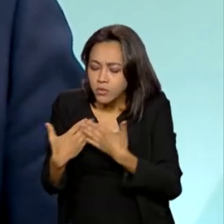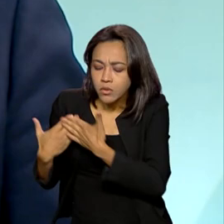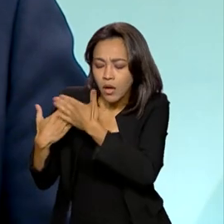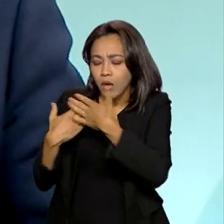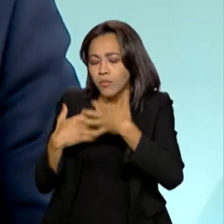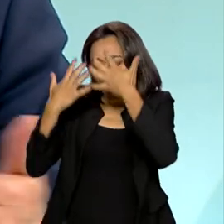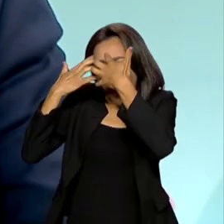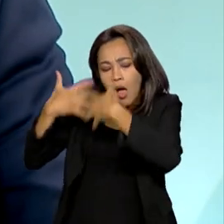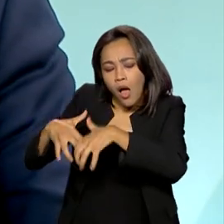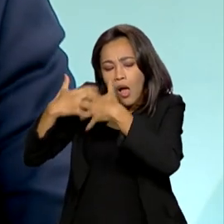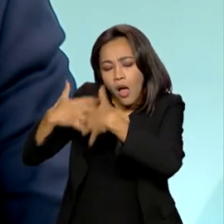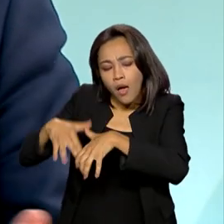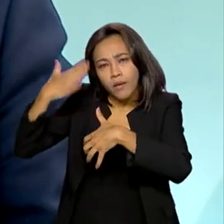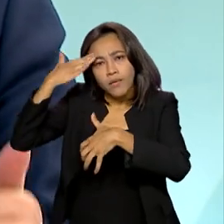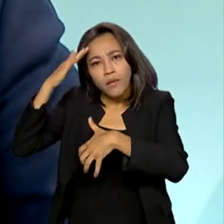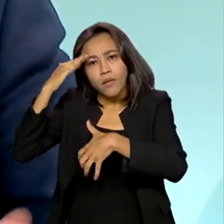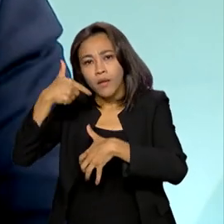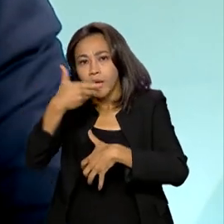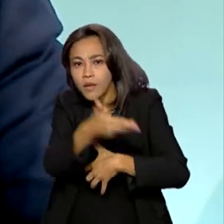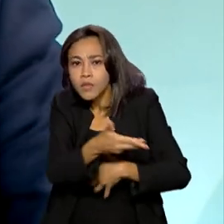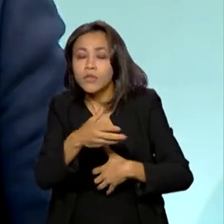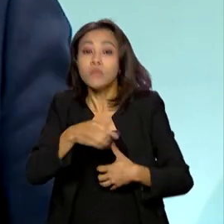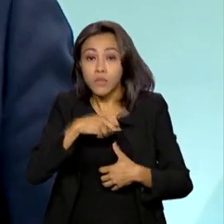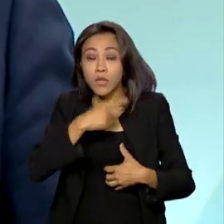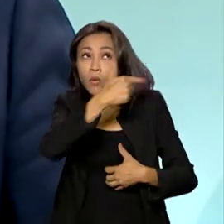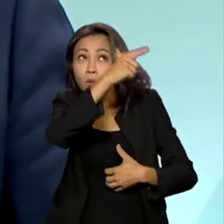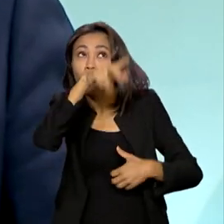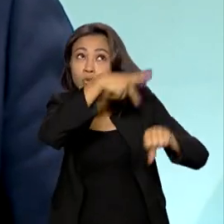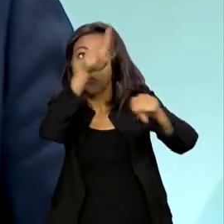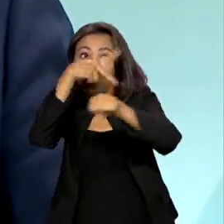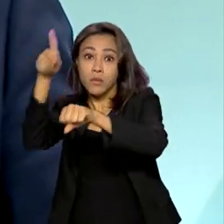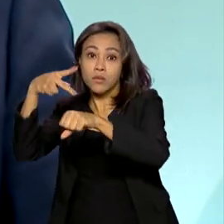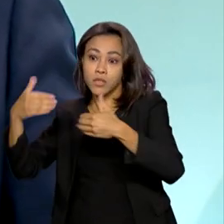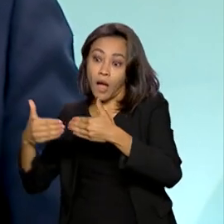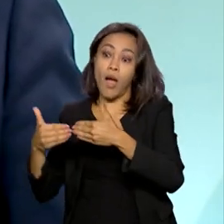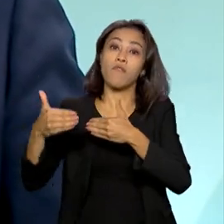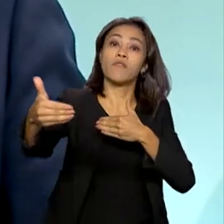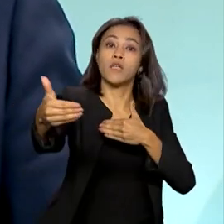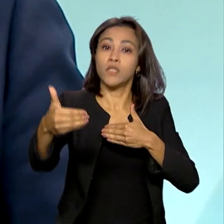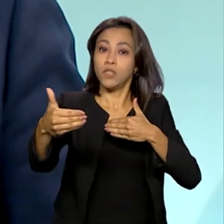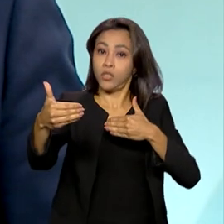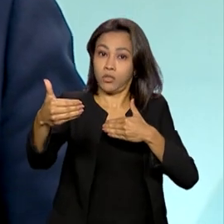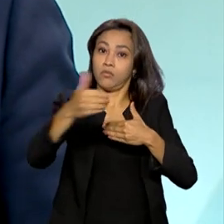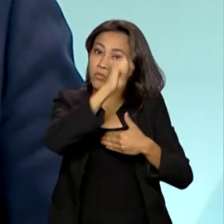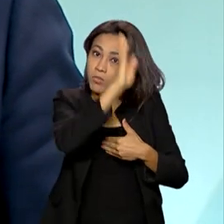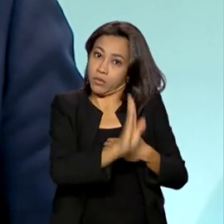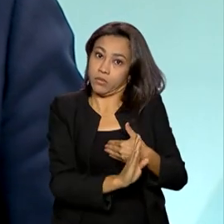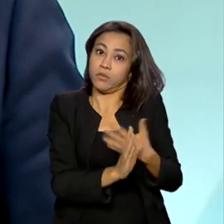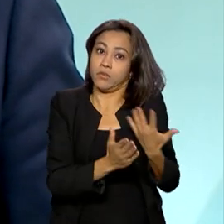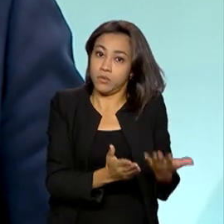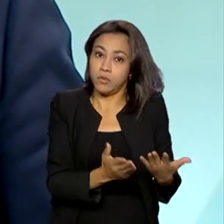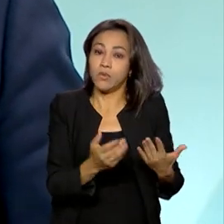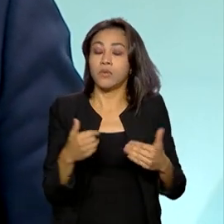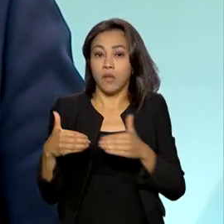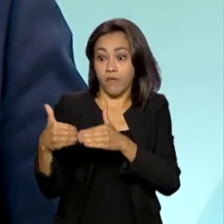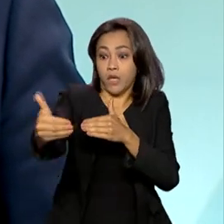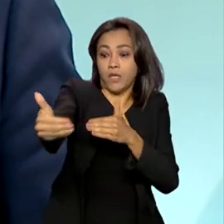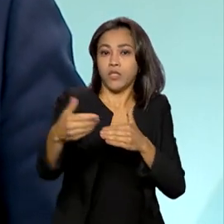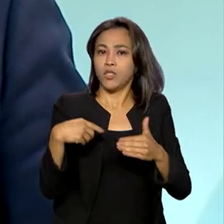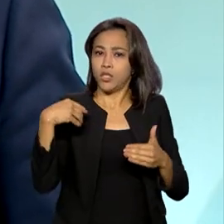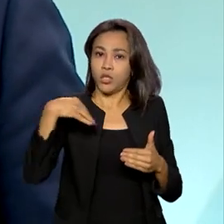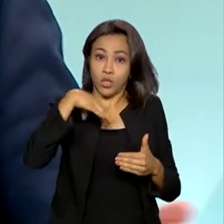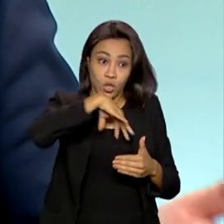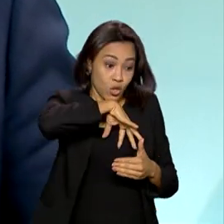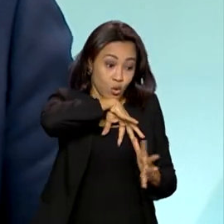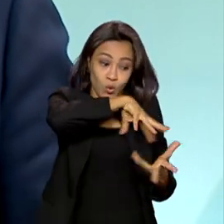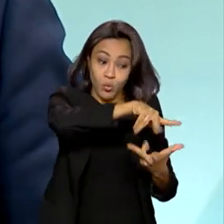dinâmicas. Existem outros países que já estão na nossa frente e eu brinco o tempo todo que nós, no mundo nada se cria, tudo se